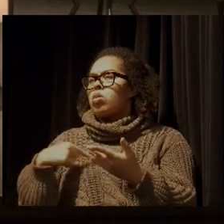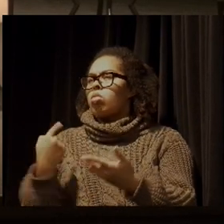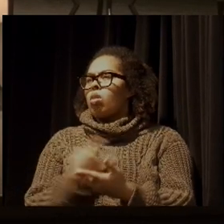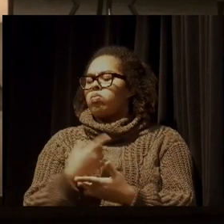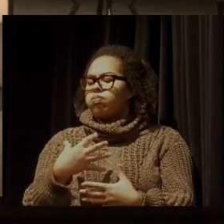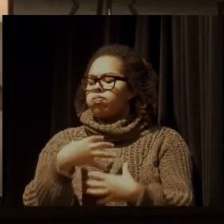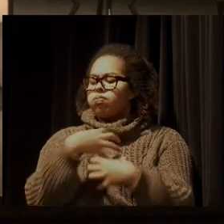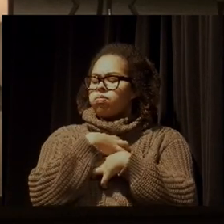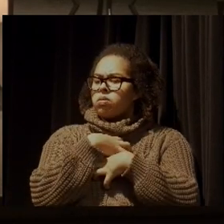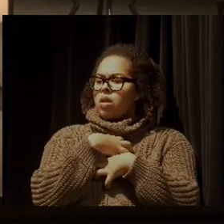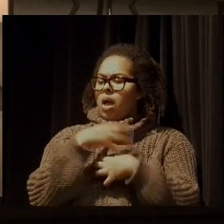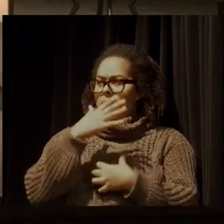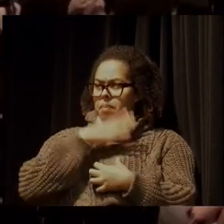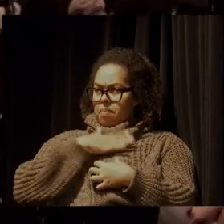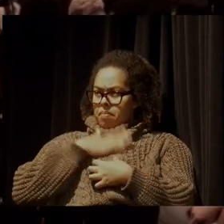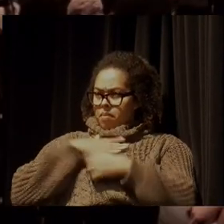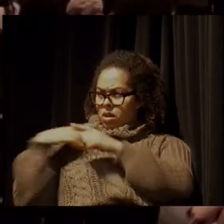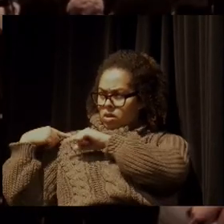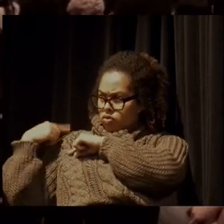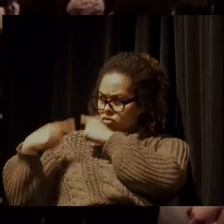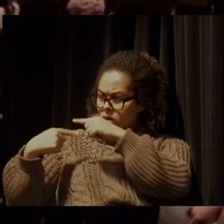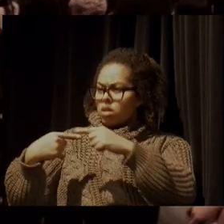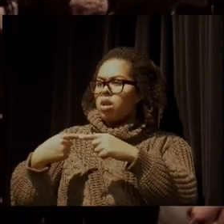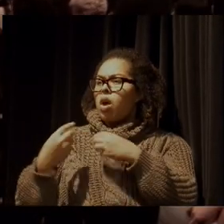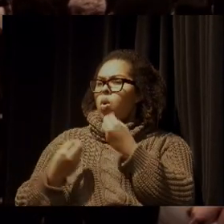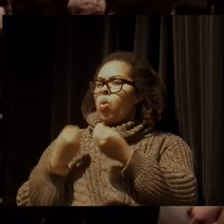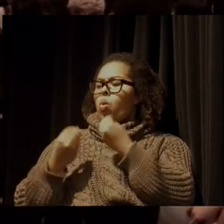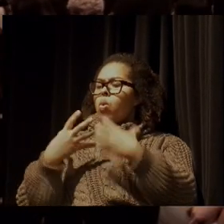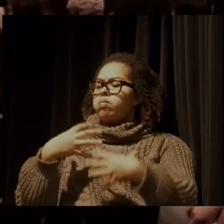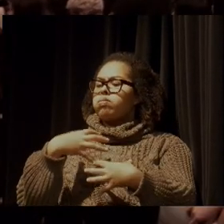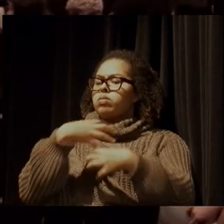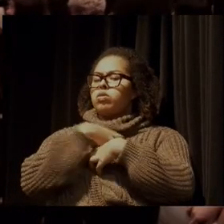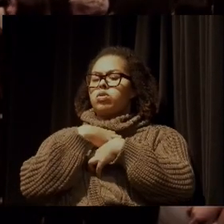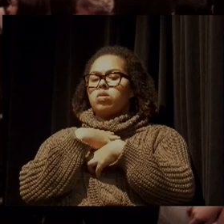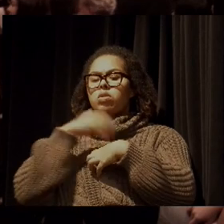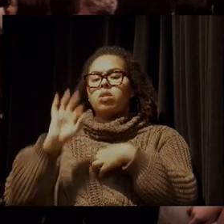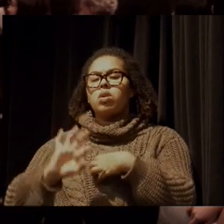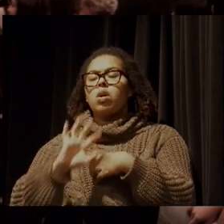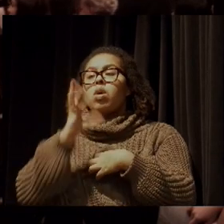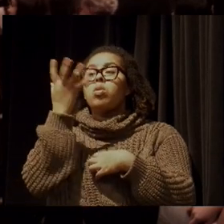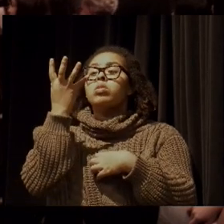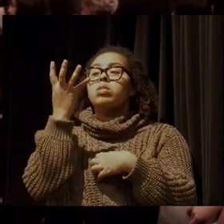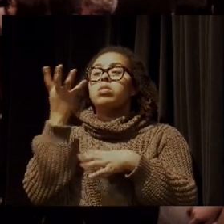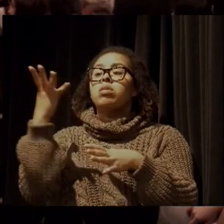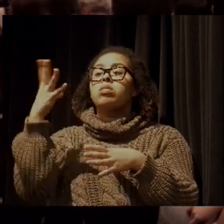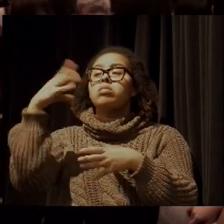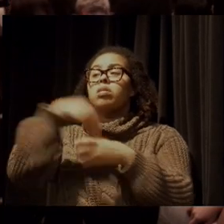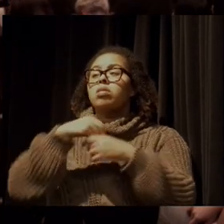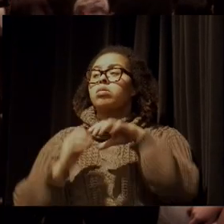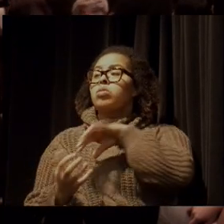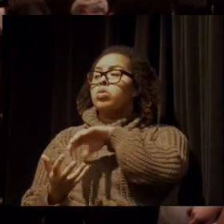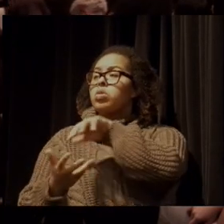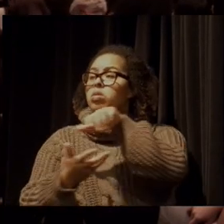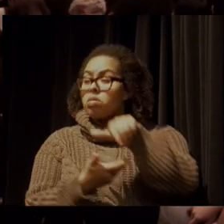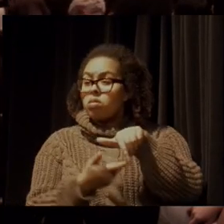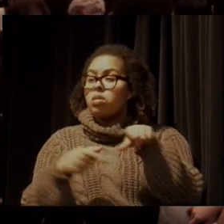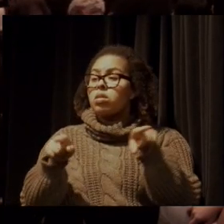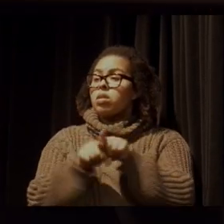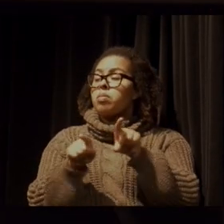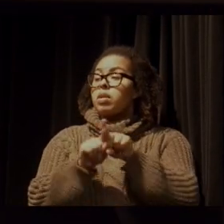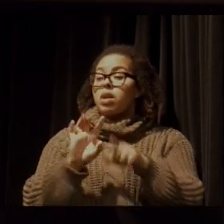sentimos, a minha geração em relação ao que aconteceu, o que tem acontecido no mundo, que tem acontecido no Brasil.